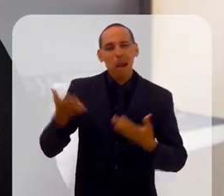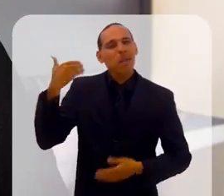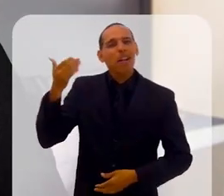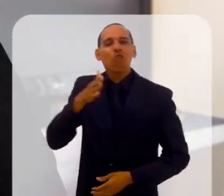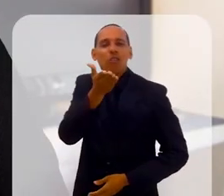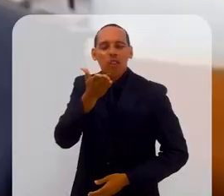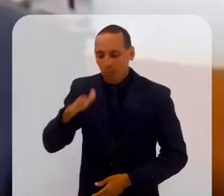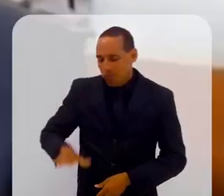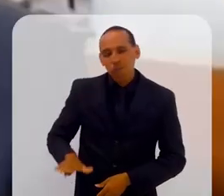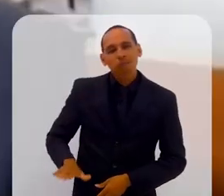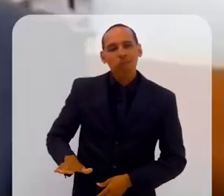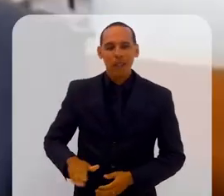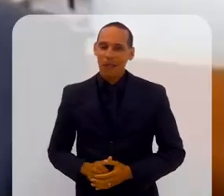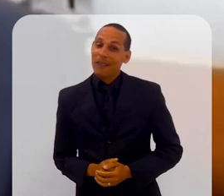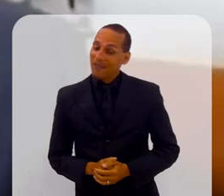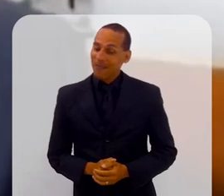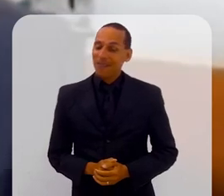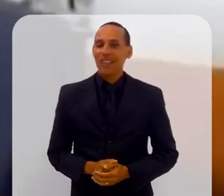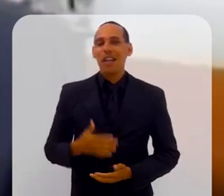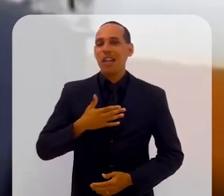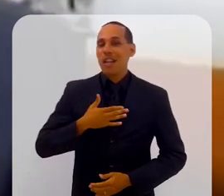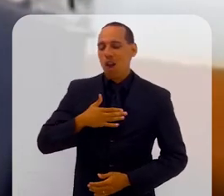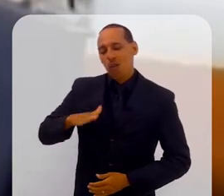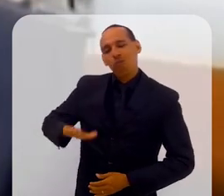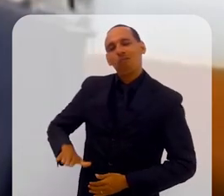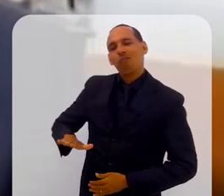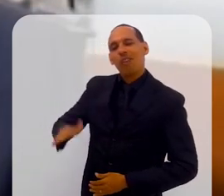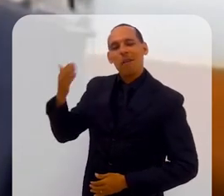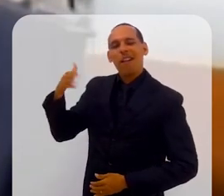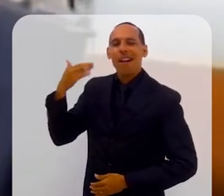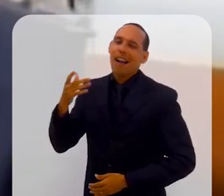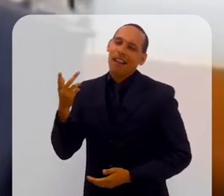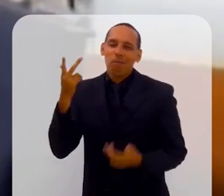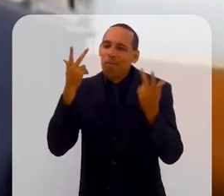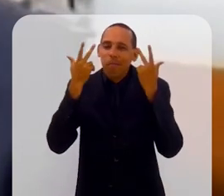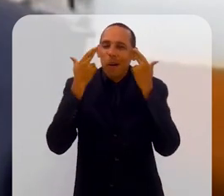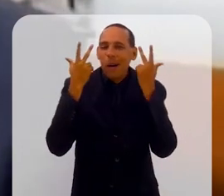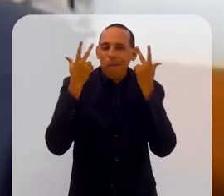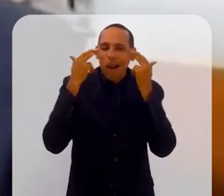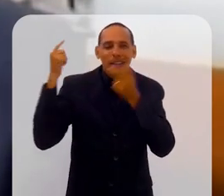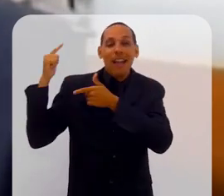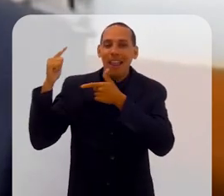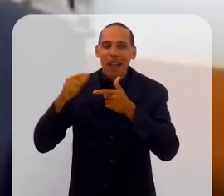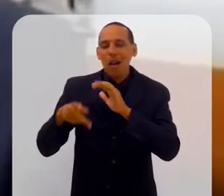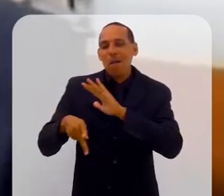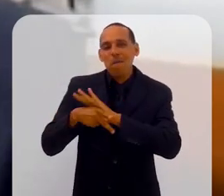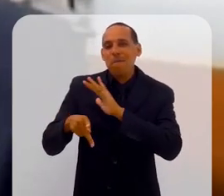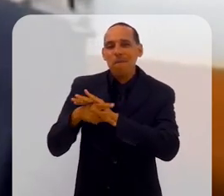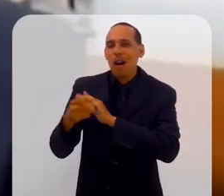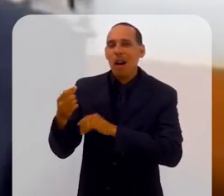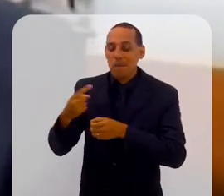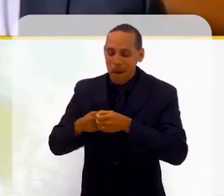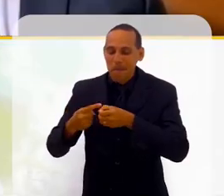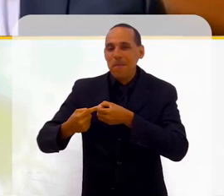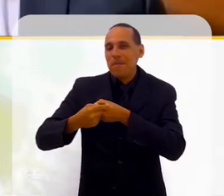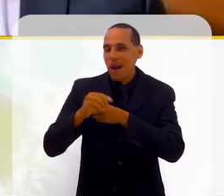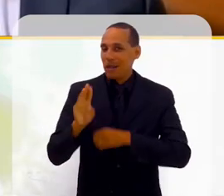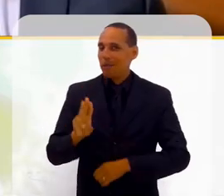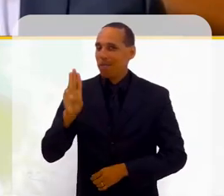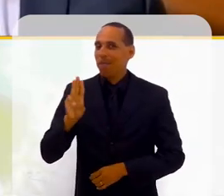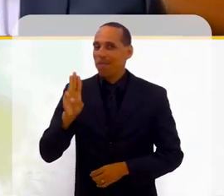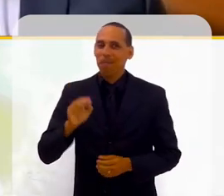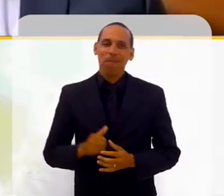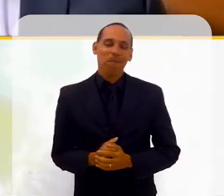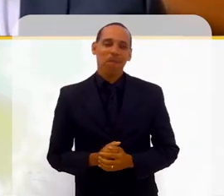infância. Bem, minha infância foi uma típica infância de criança no interior do Maranhão. Então,